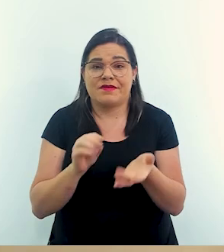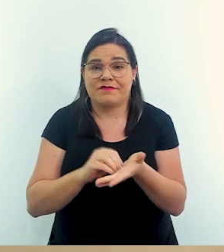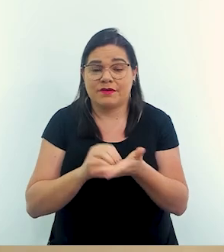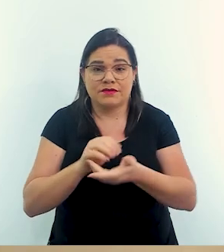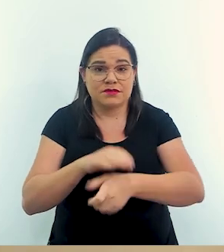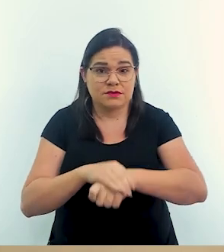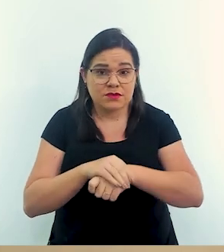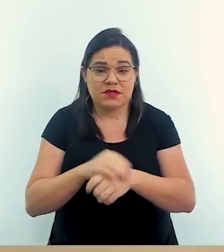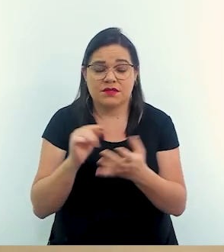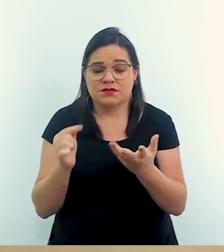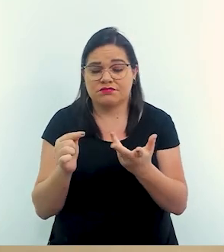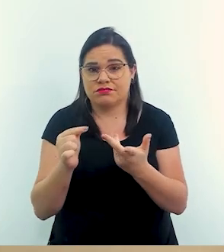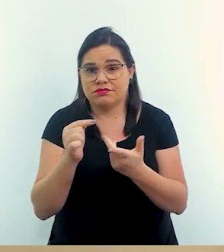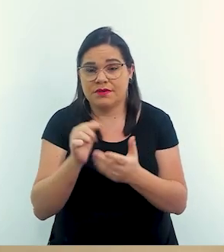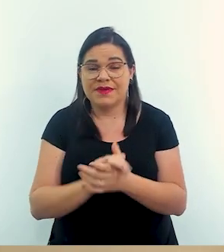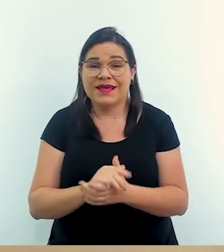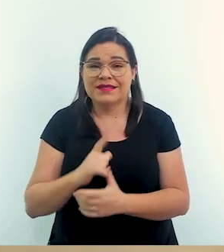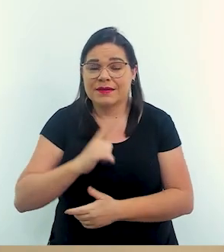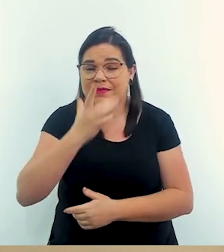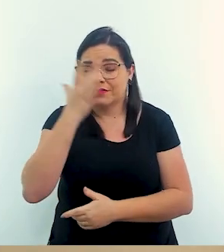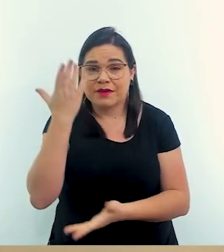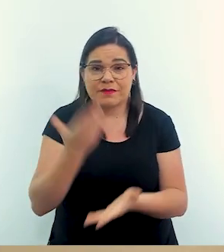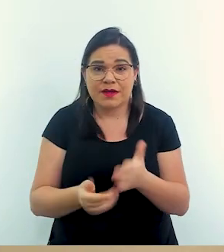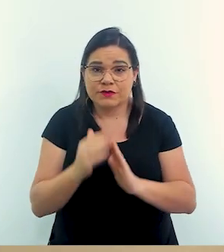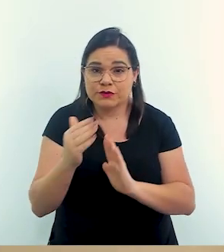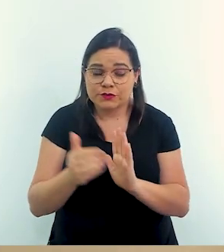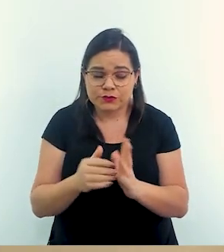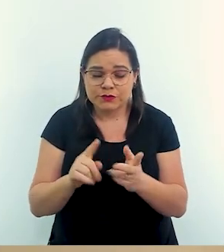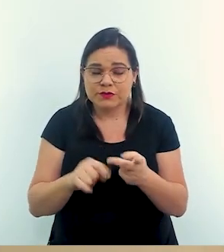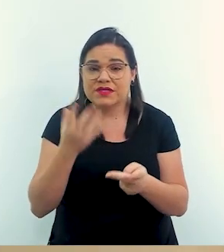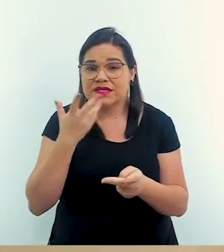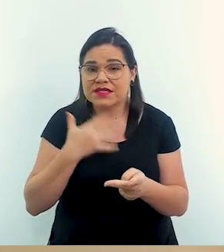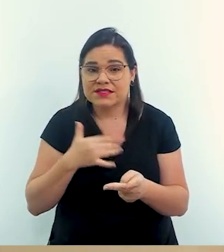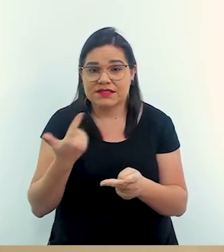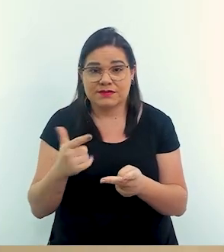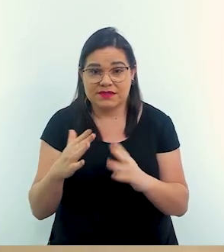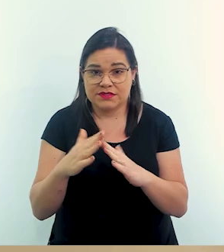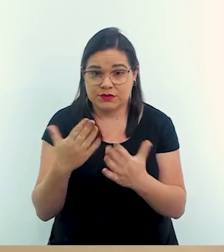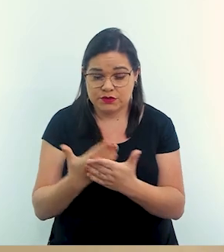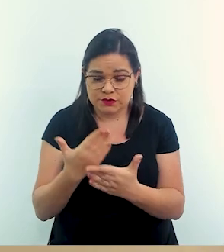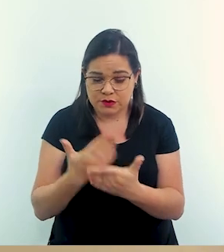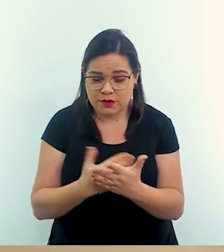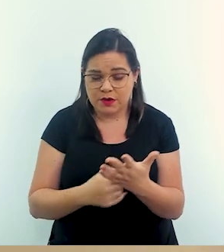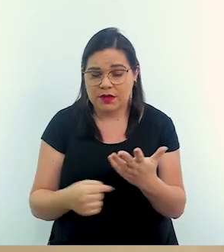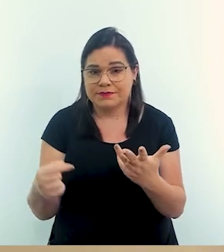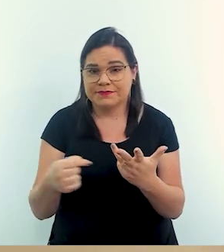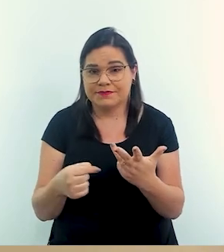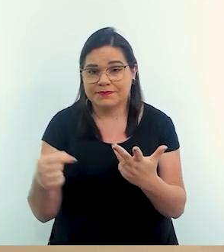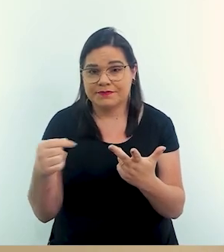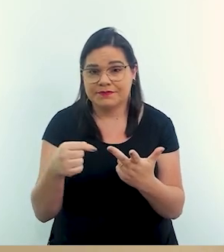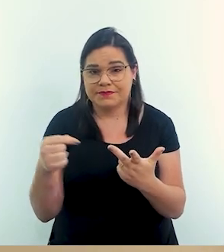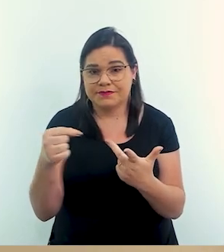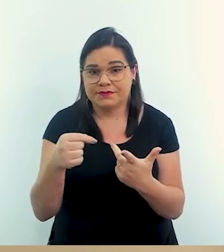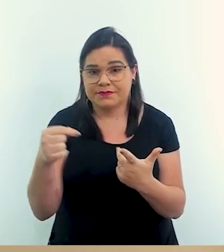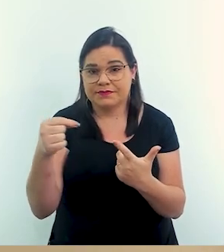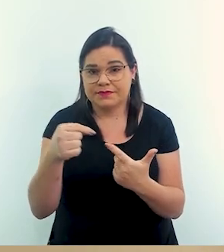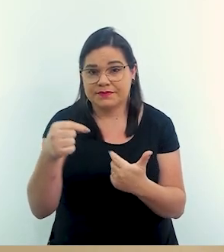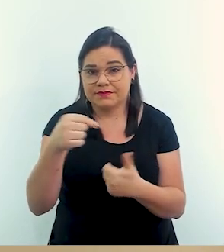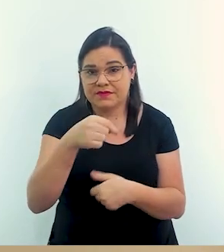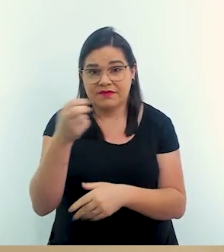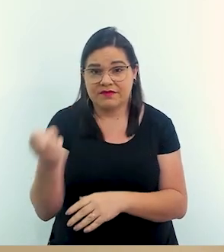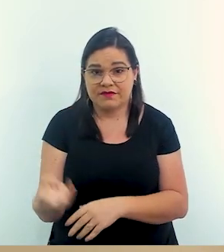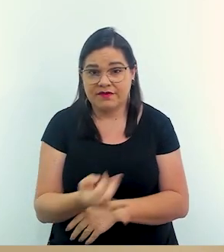E a gente está falando, inclusive, de gente que perde tudo, de criança que vai ficar sem escola. E o